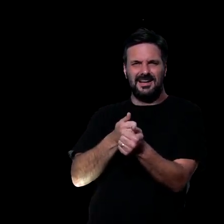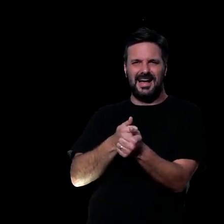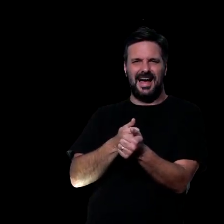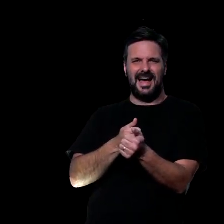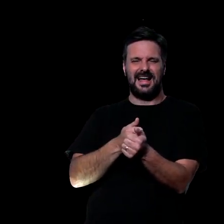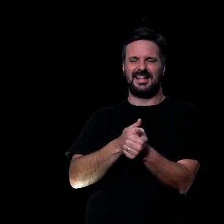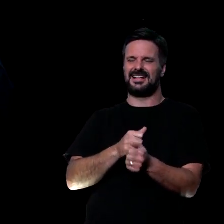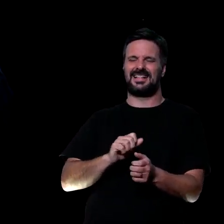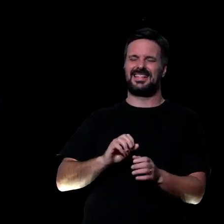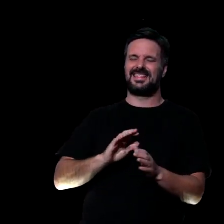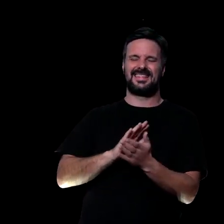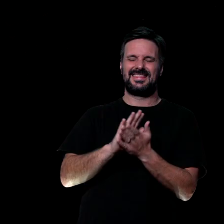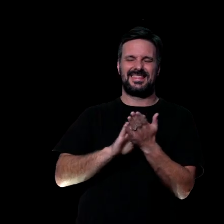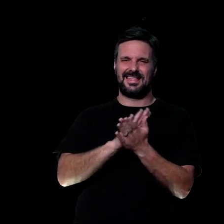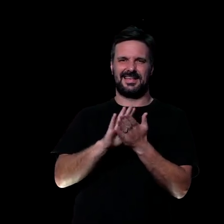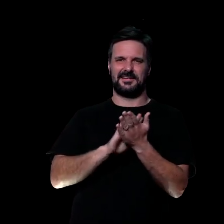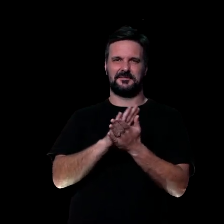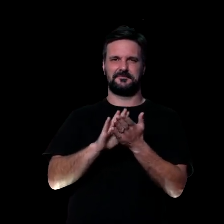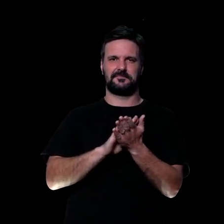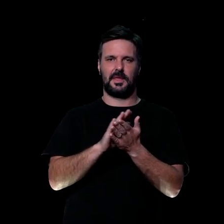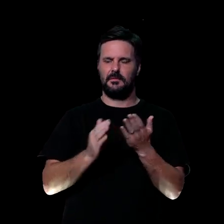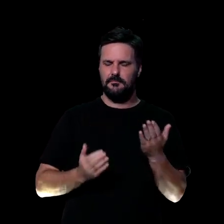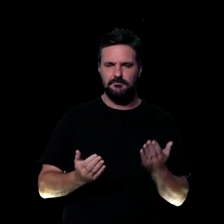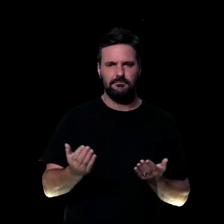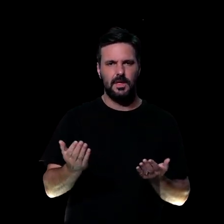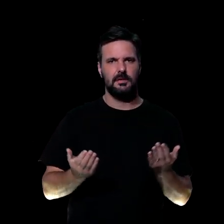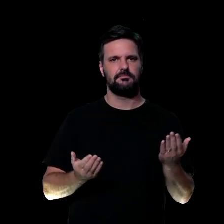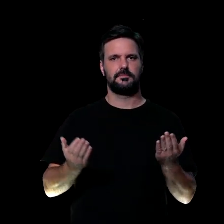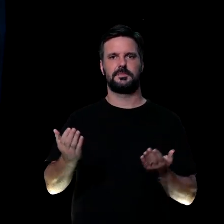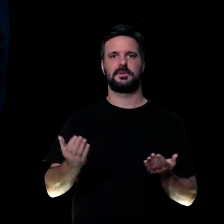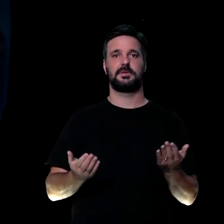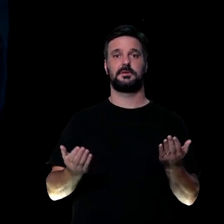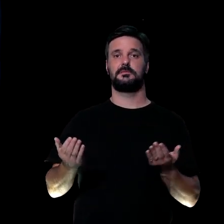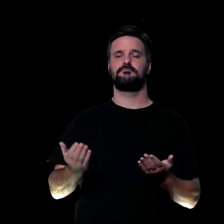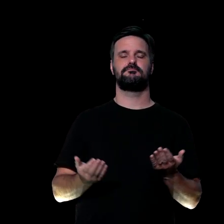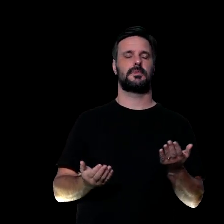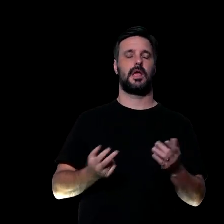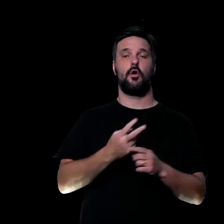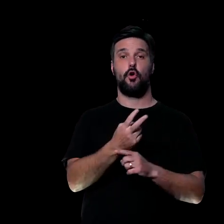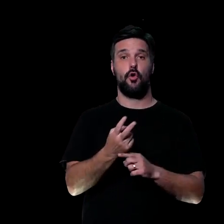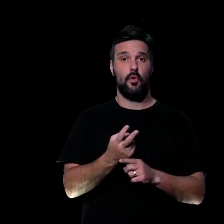afetivo. As pessoas te prestam serviços e outras estão em busca de serviços.